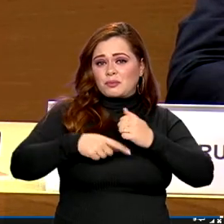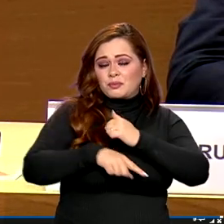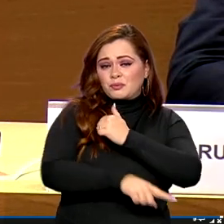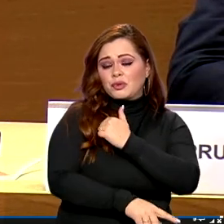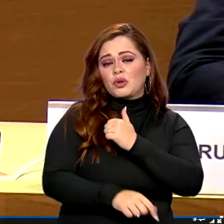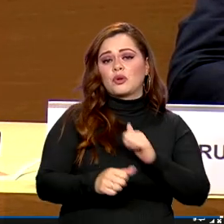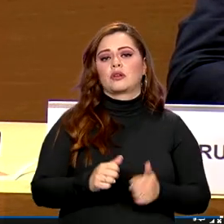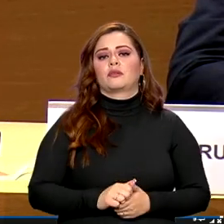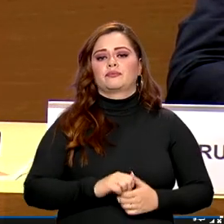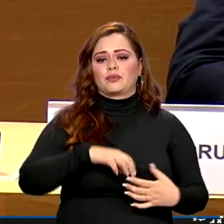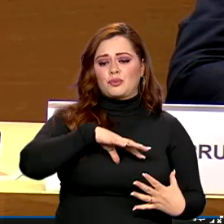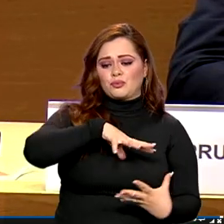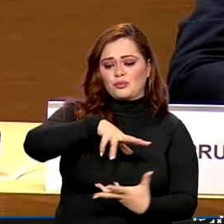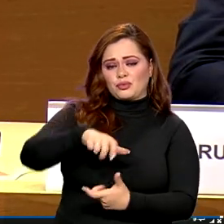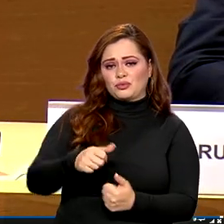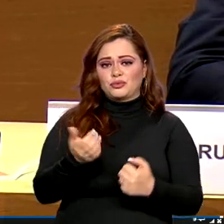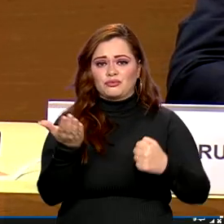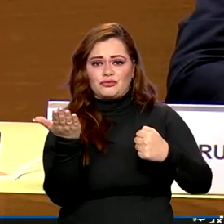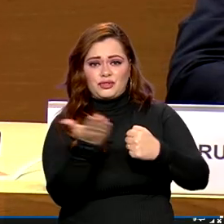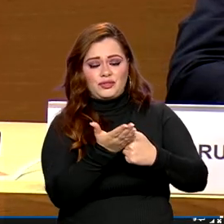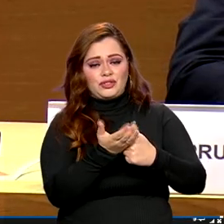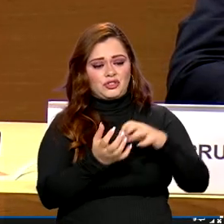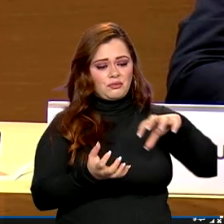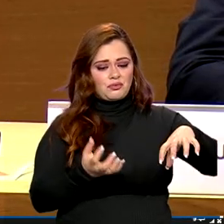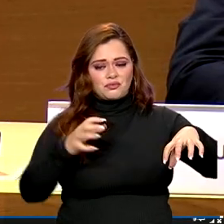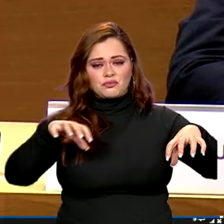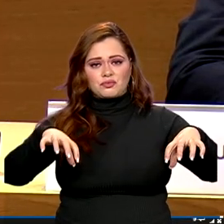em blocos antagônicos seria uma insensatez. Obrigado. Obrigado. Obrigado. Obrigado.